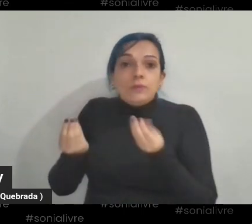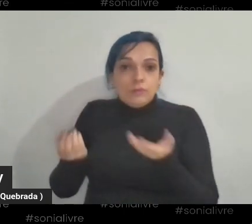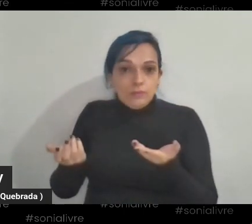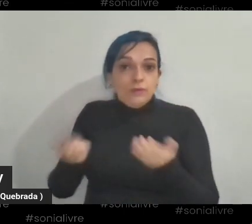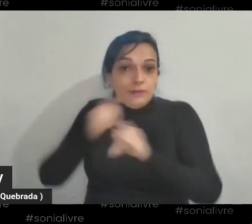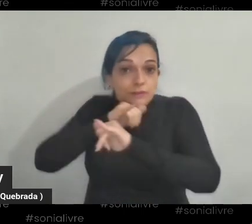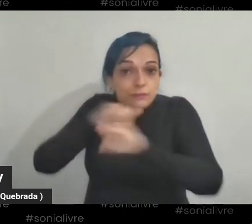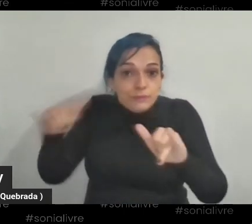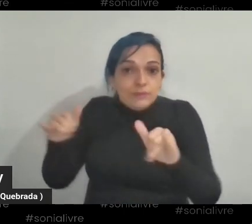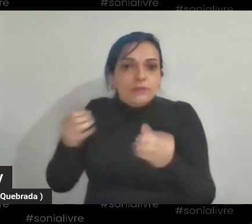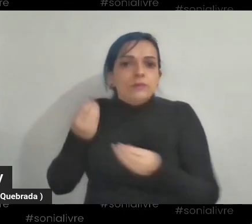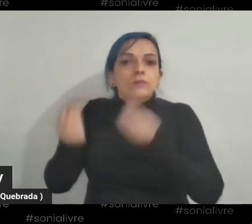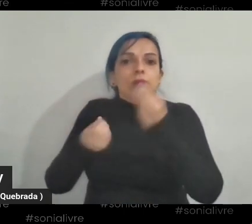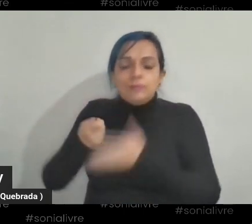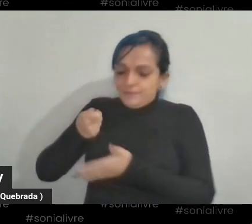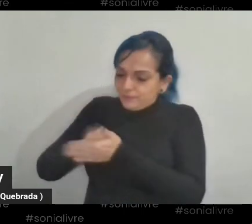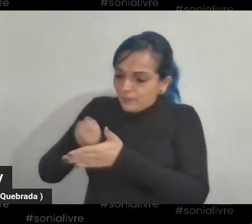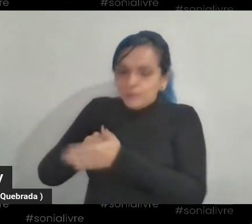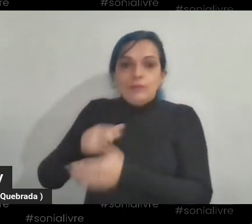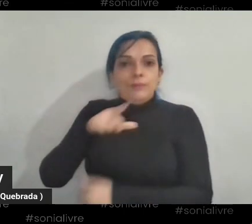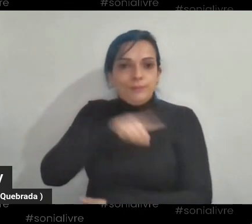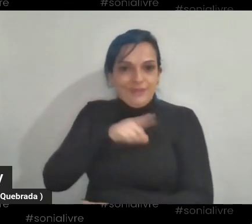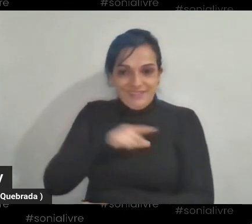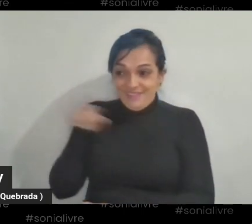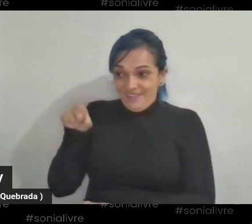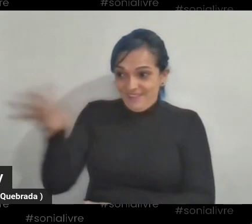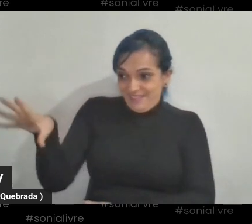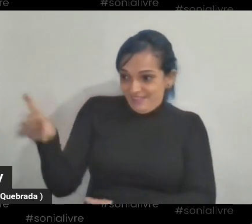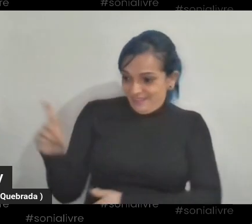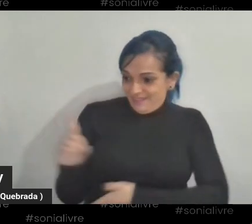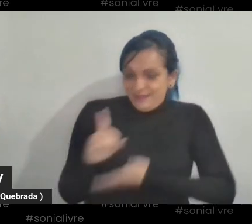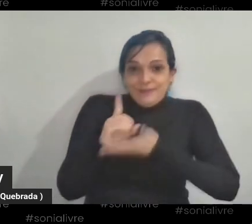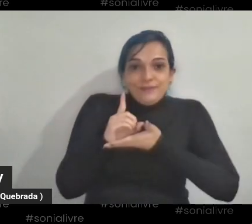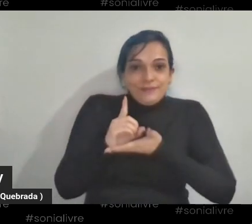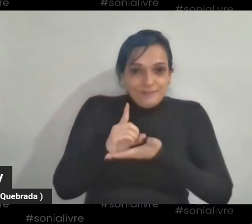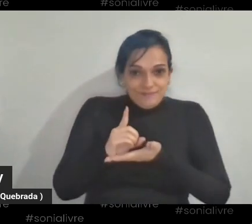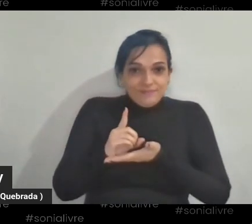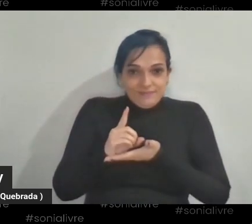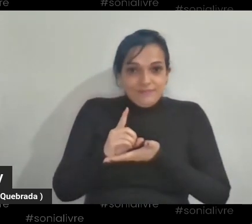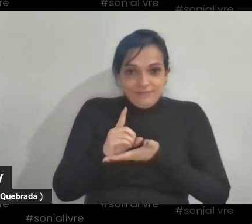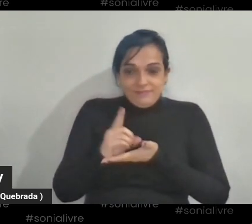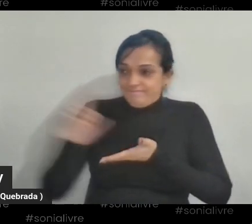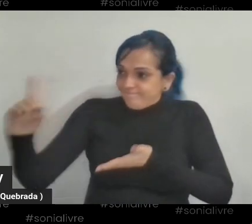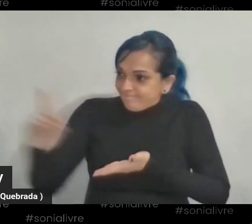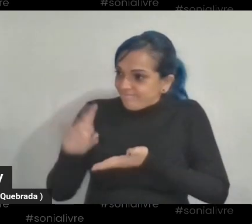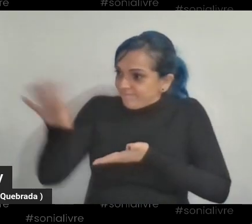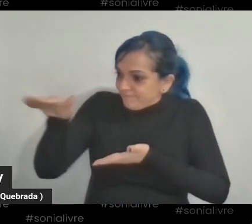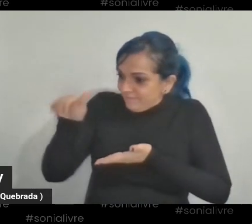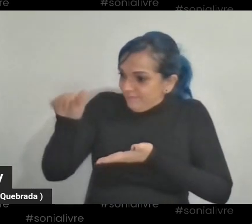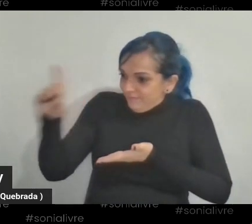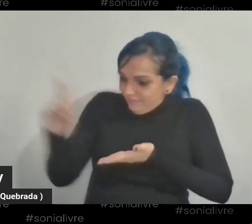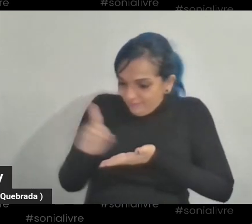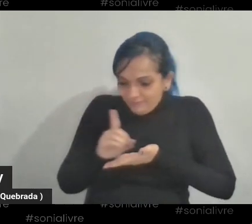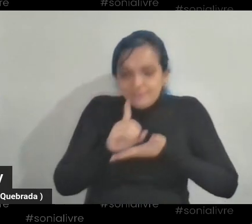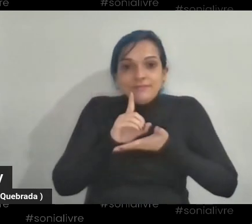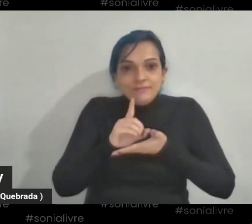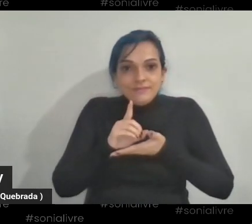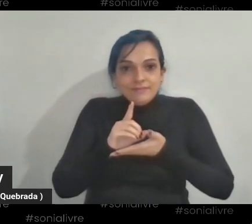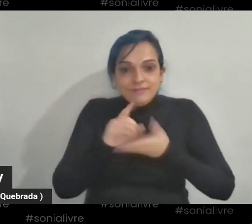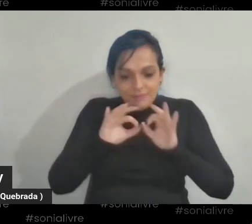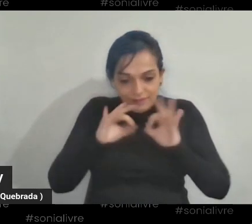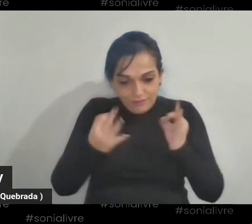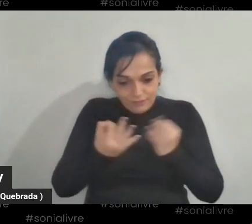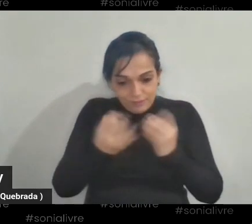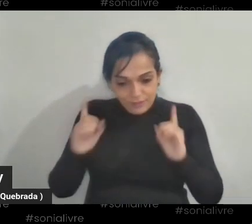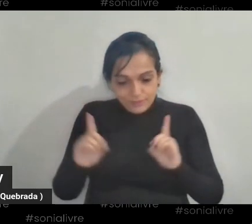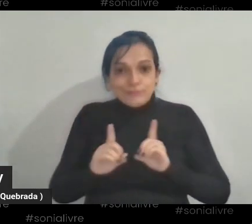luta para ter esta pecinha dentro da família de vocês? para formar de verdade a família de vocês, Marta?